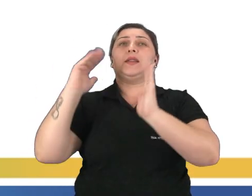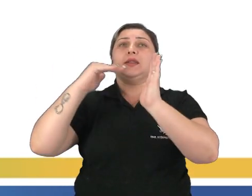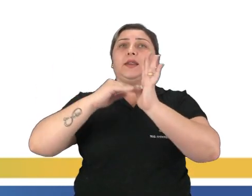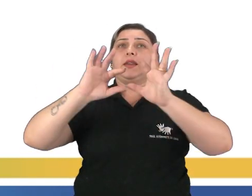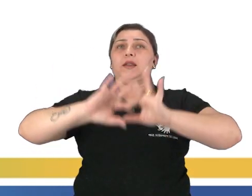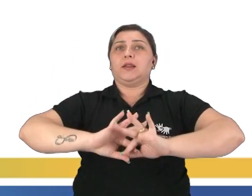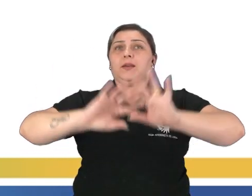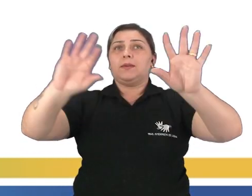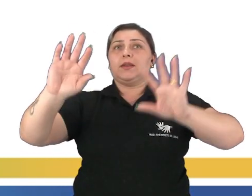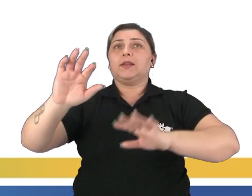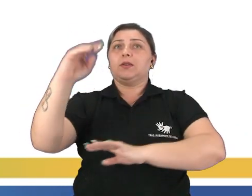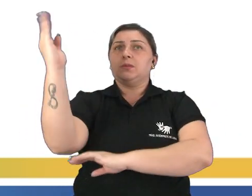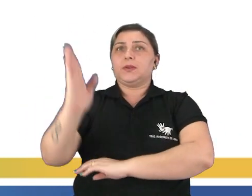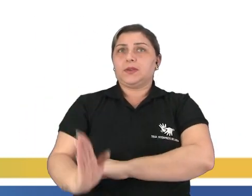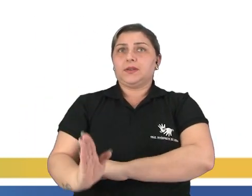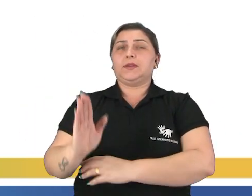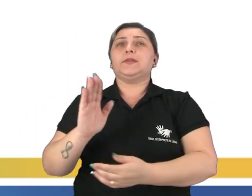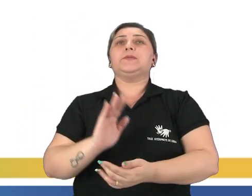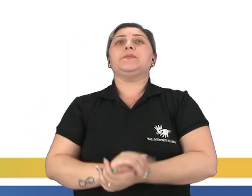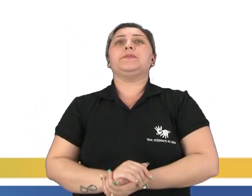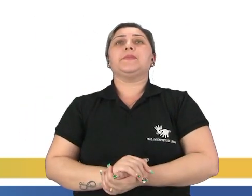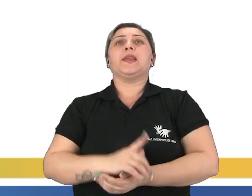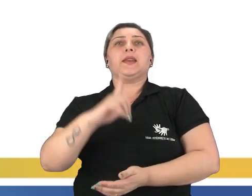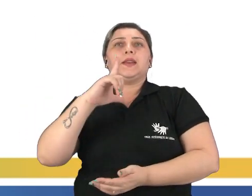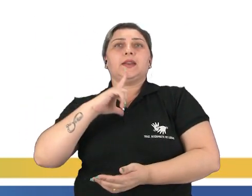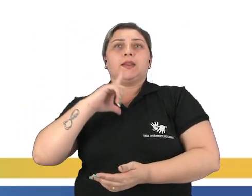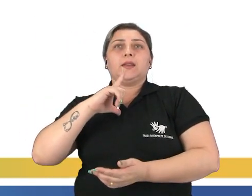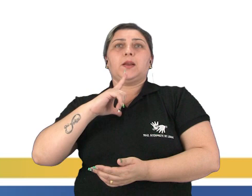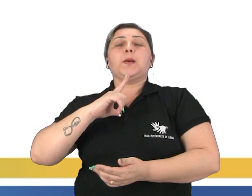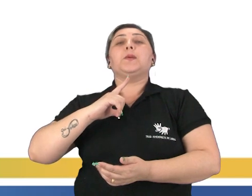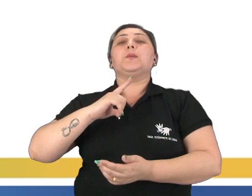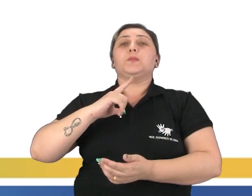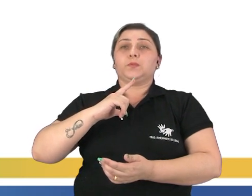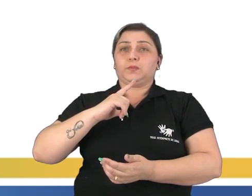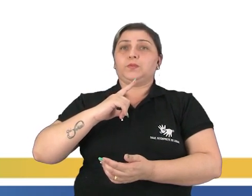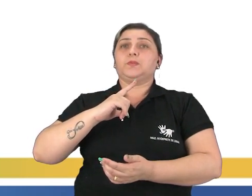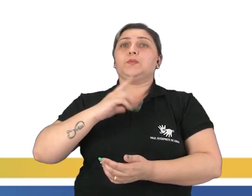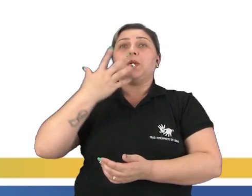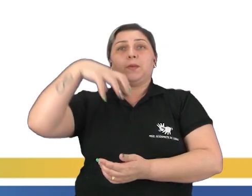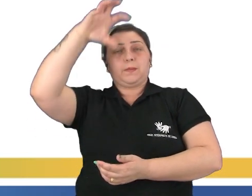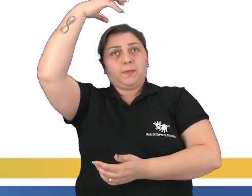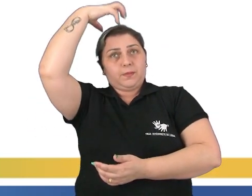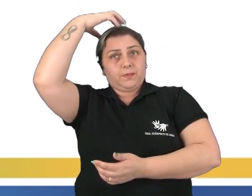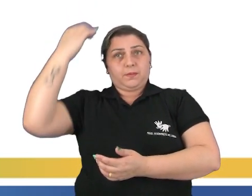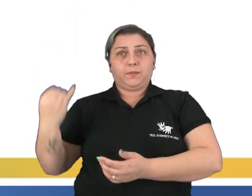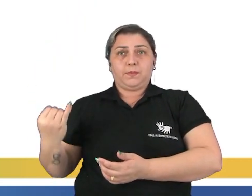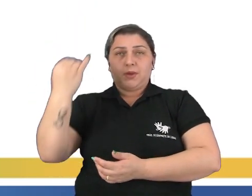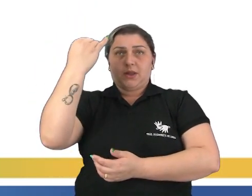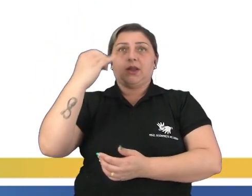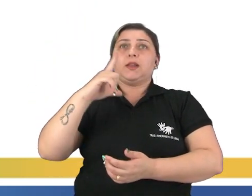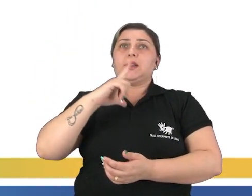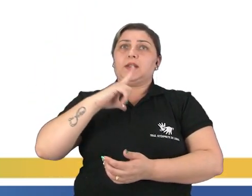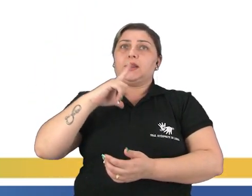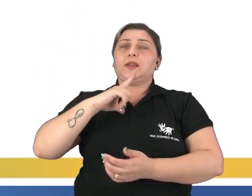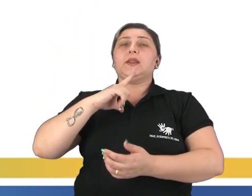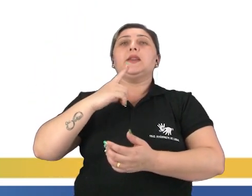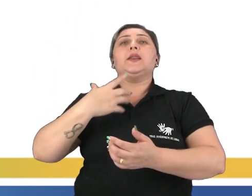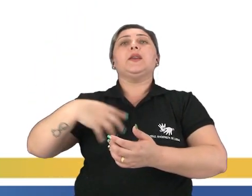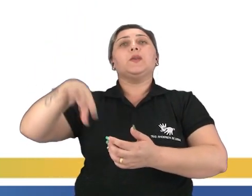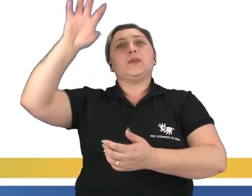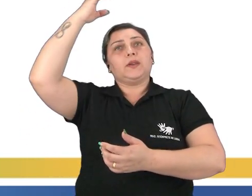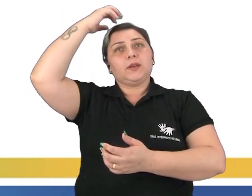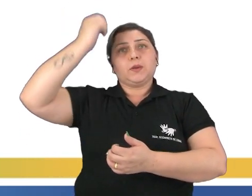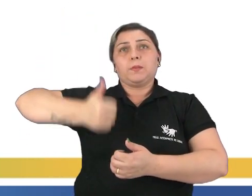até a independência do Brasil. Com a independência, gente tem início ao período imperial, que vai ter os reinados,